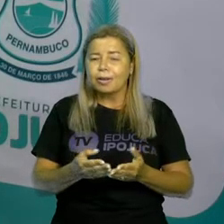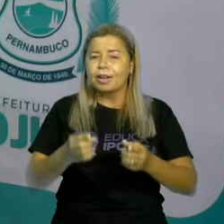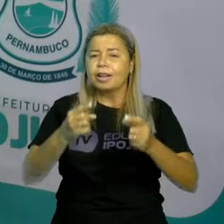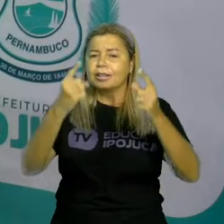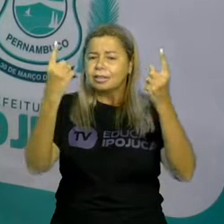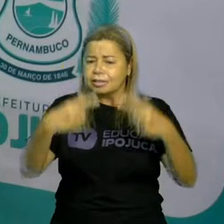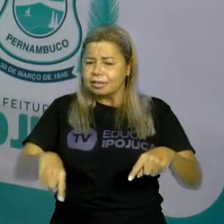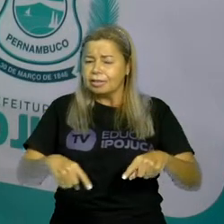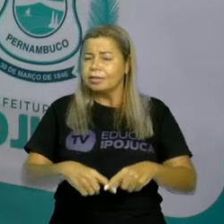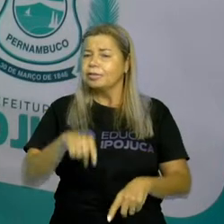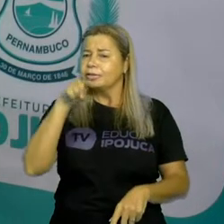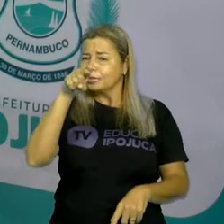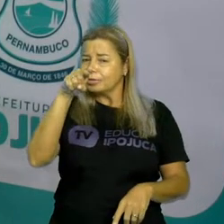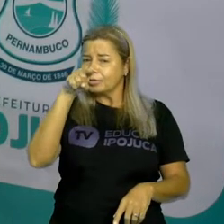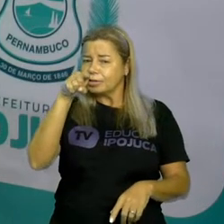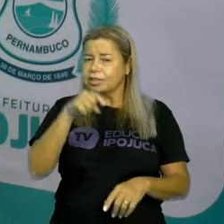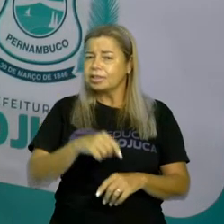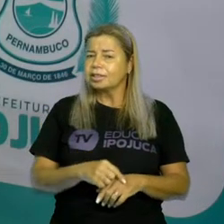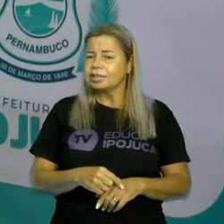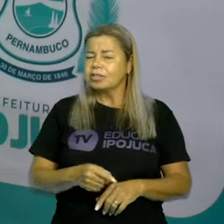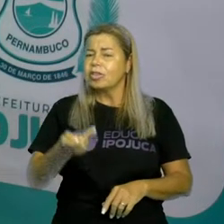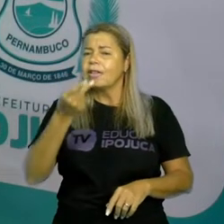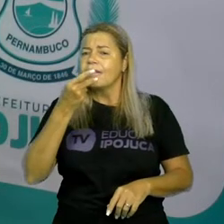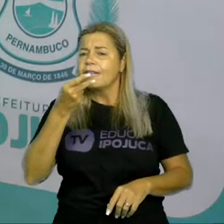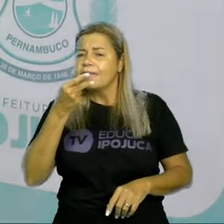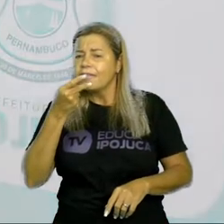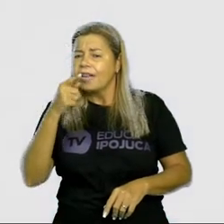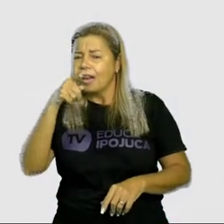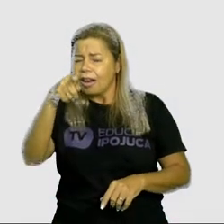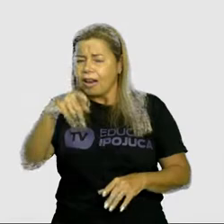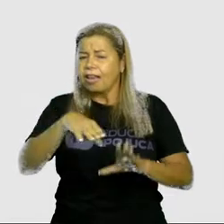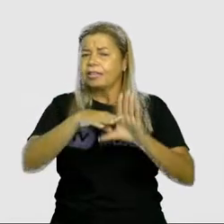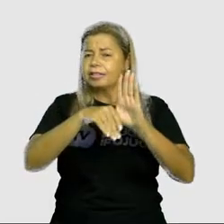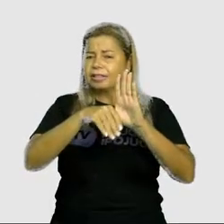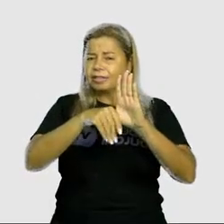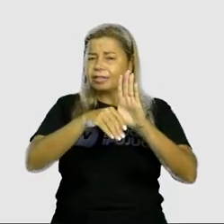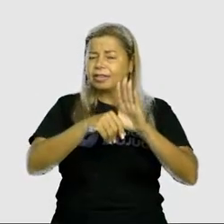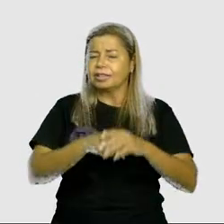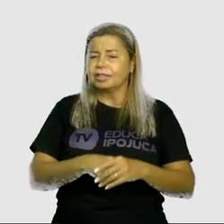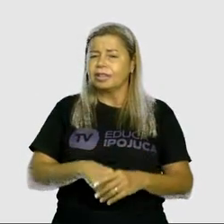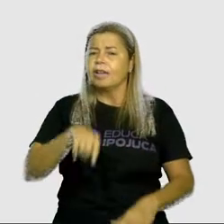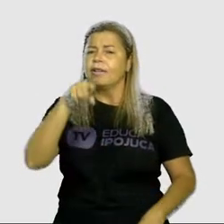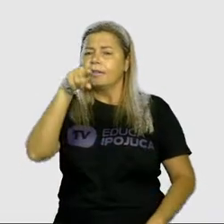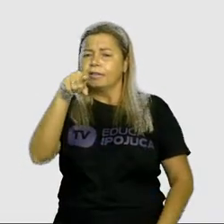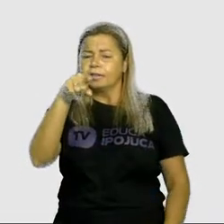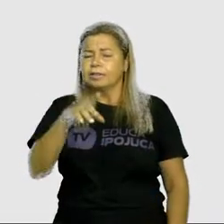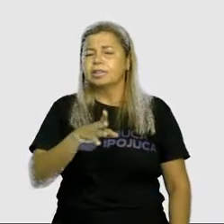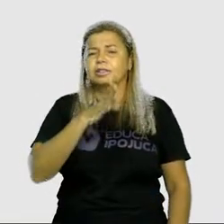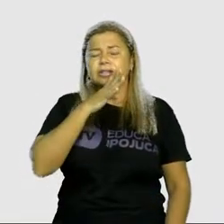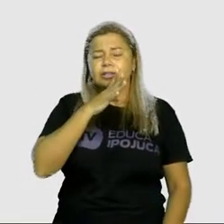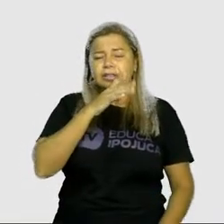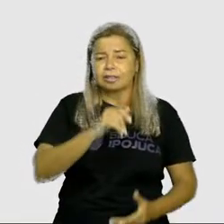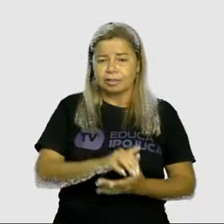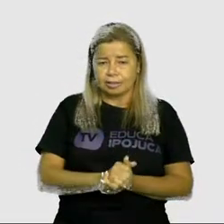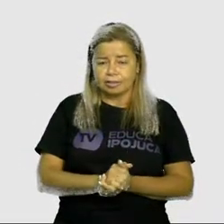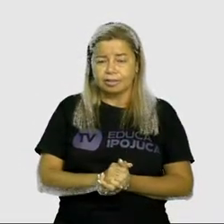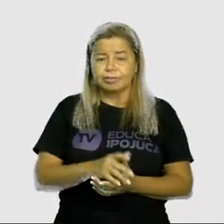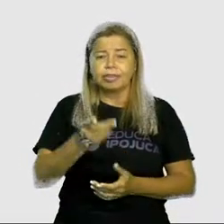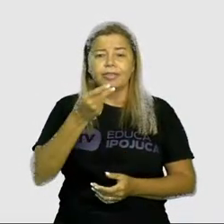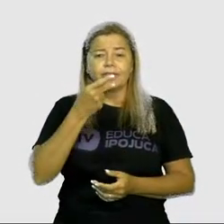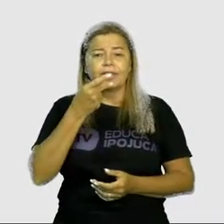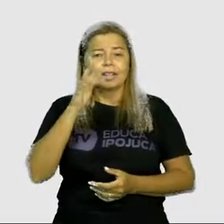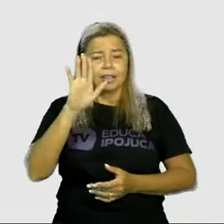a pronunciar esse trava-língua aí. Não sei se vocês já conhecem, mas diz assim, ó.